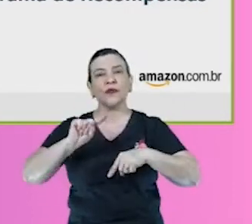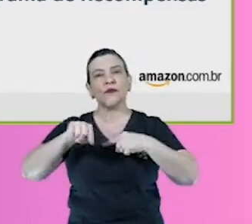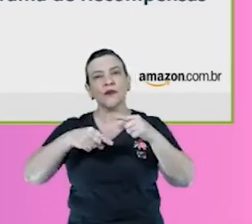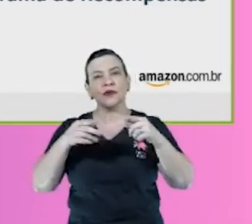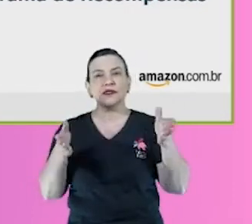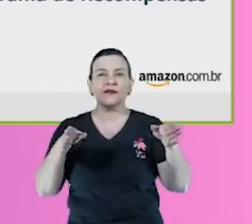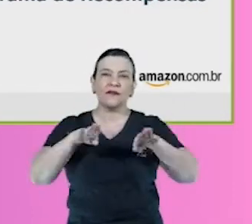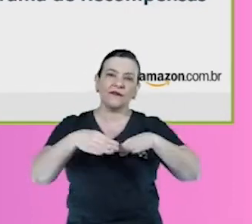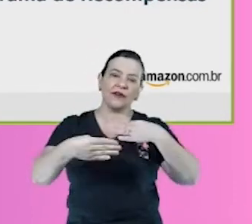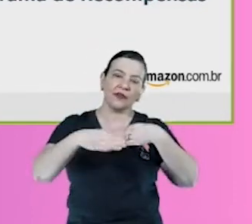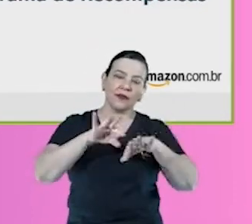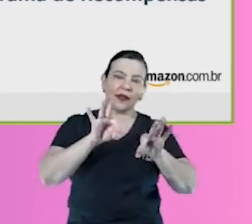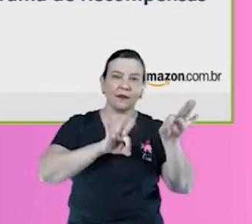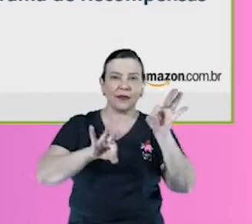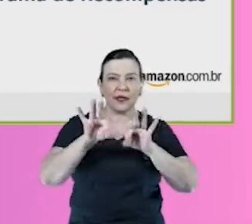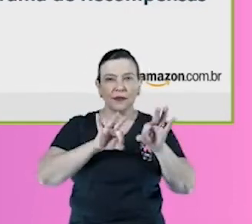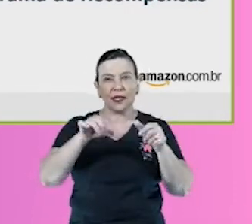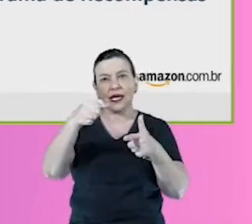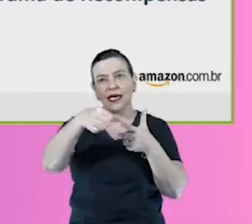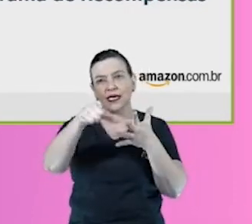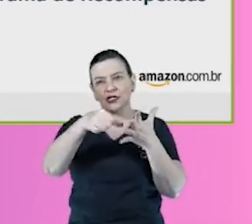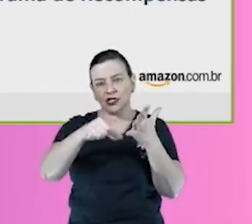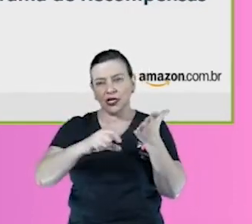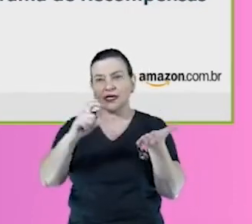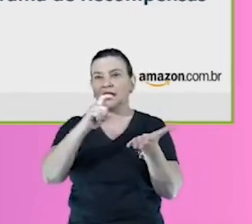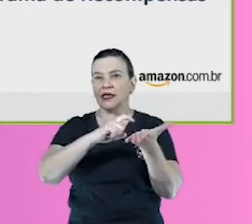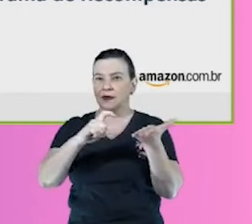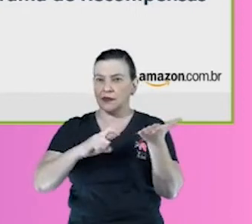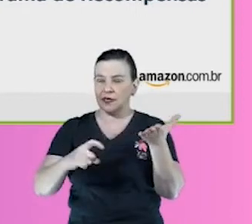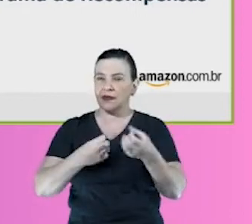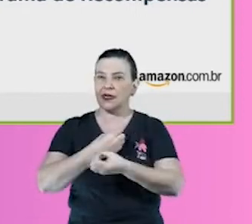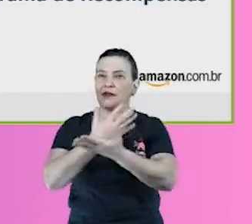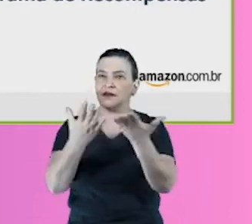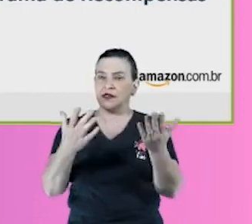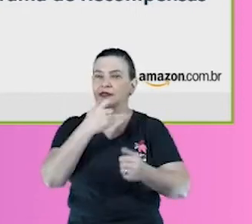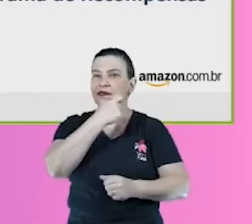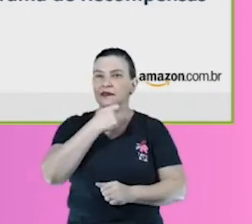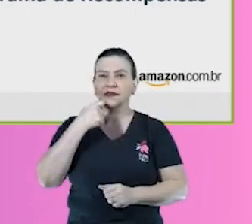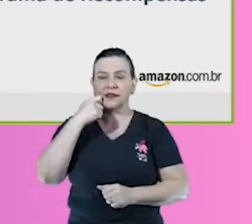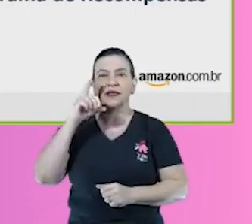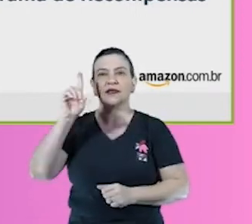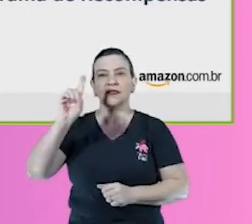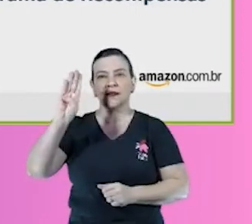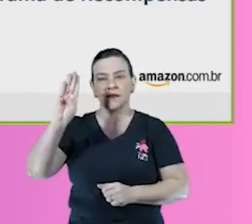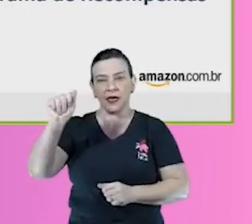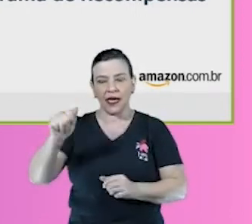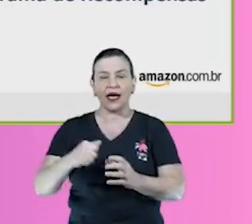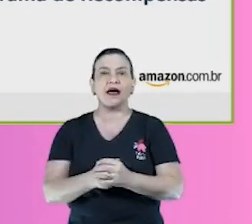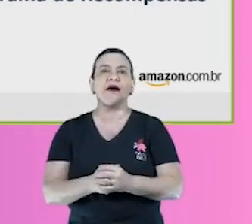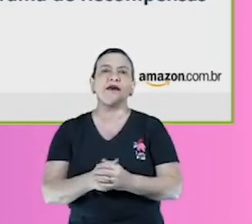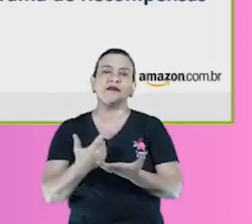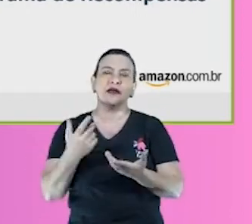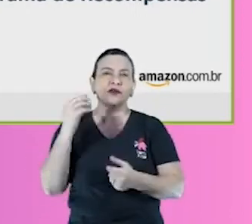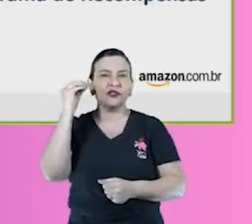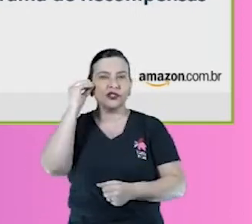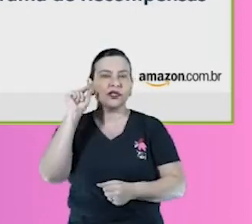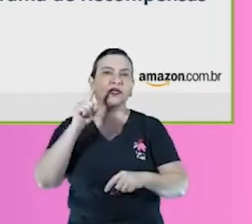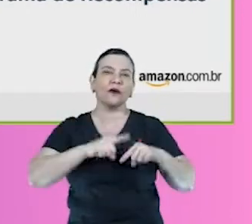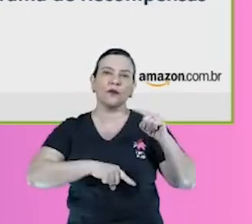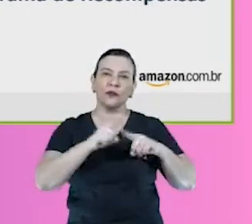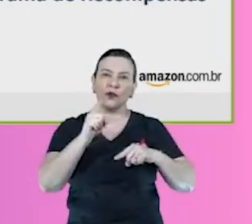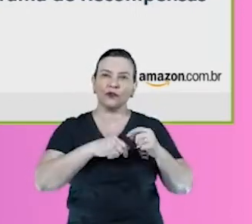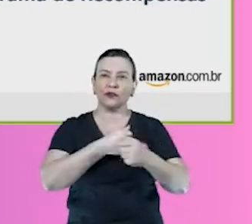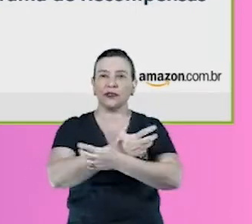imprimir a etiqueta que é fornecida pela Amazon através do DBA, então a etiqueta, né, de despachar o produto e